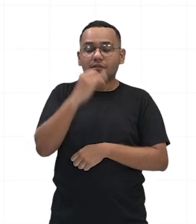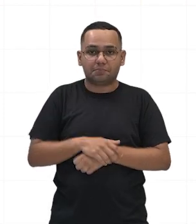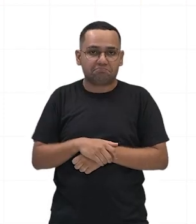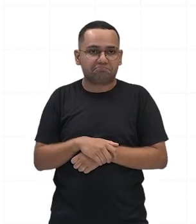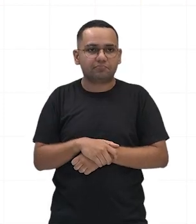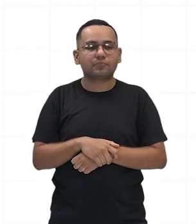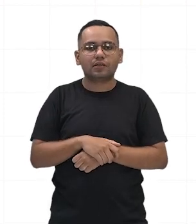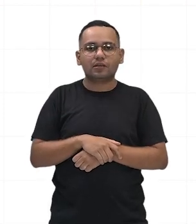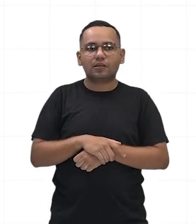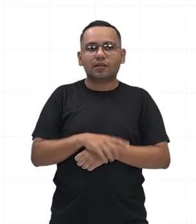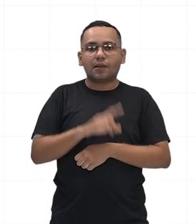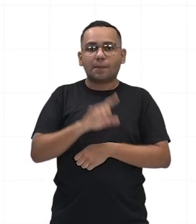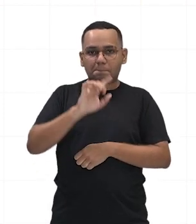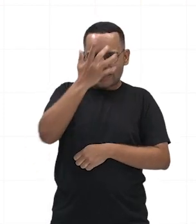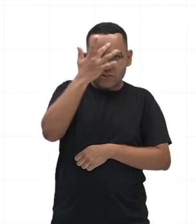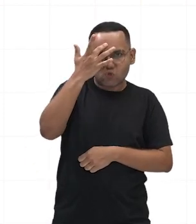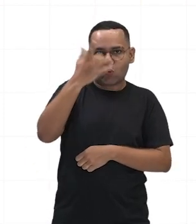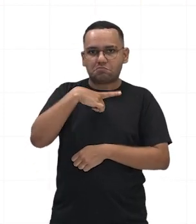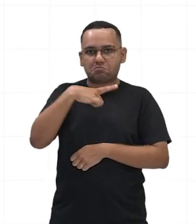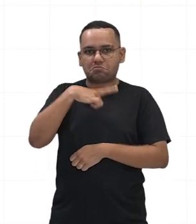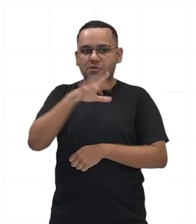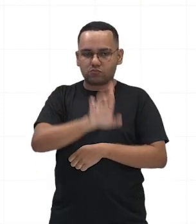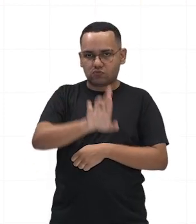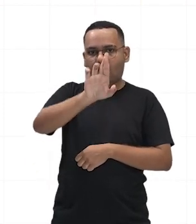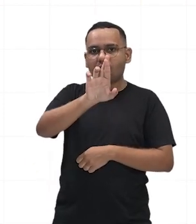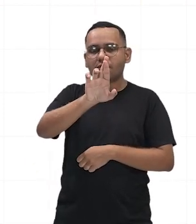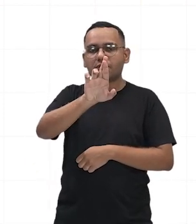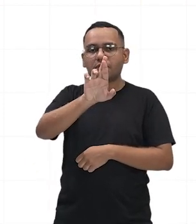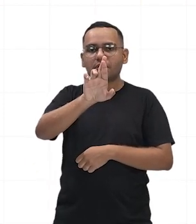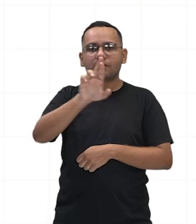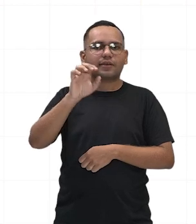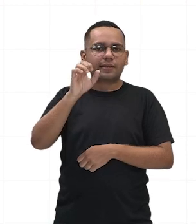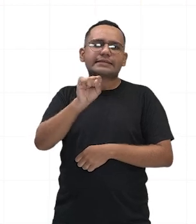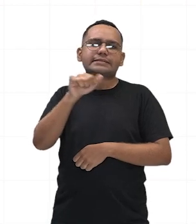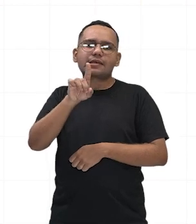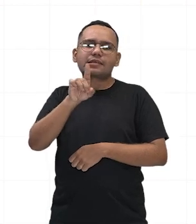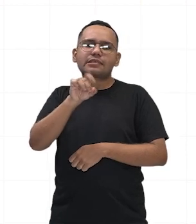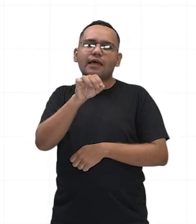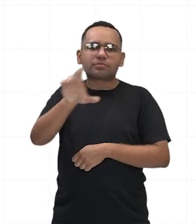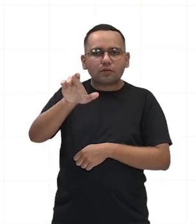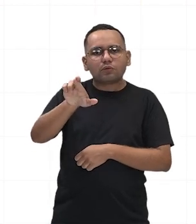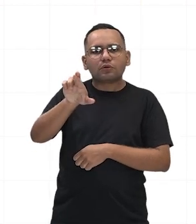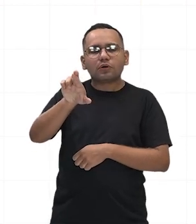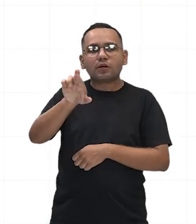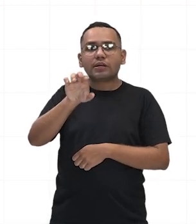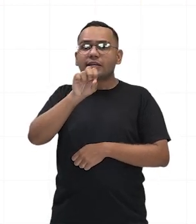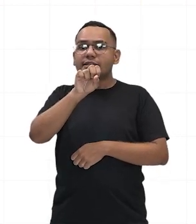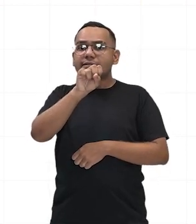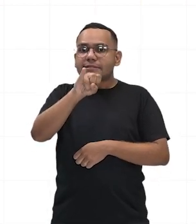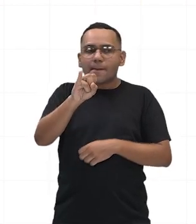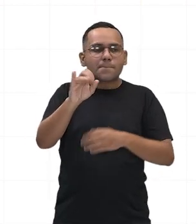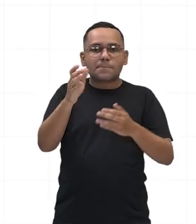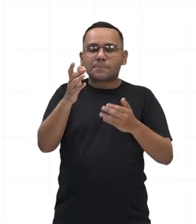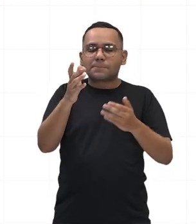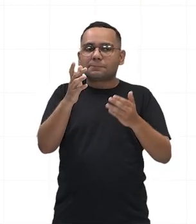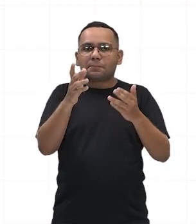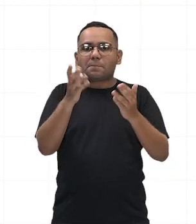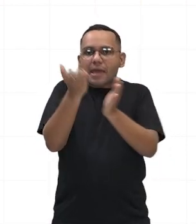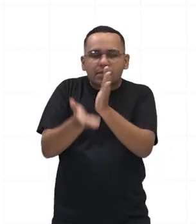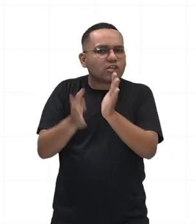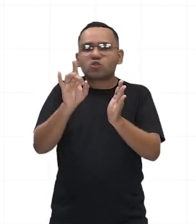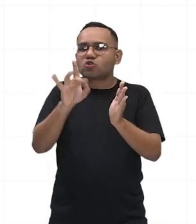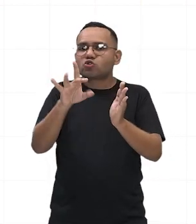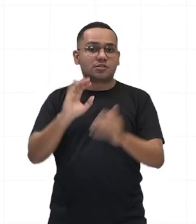ele só perderia esse poder quando ele morria. Então, vitalício é para a vida toda. Era a base do poder